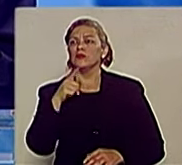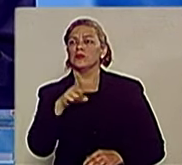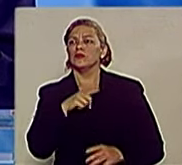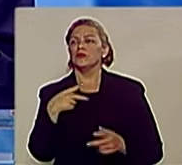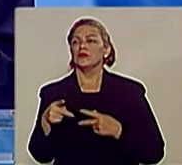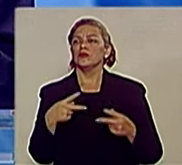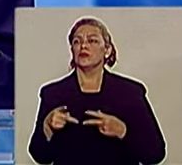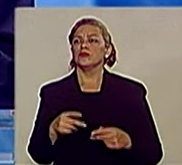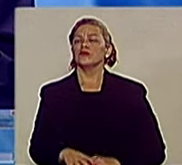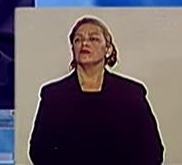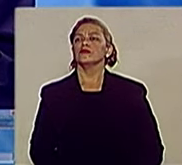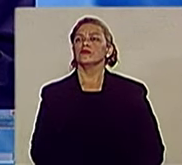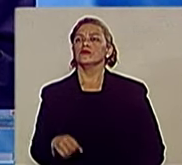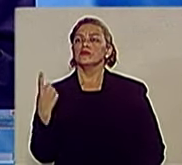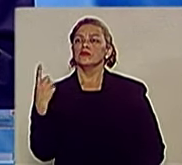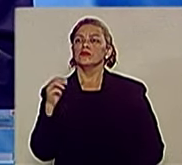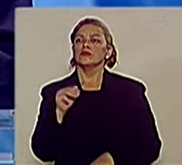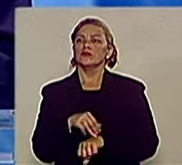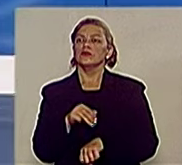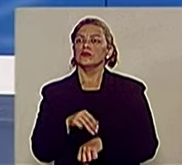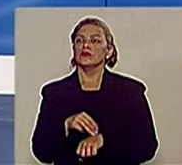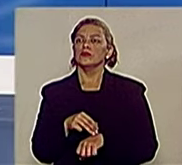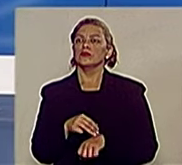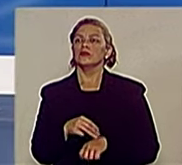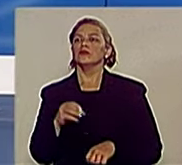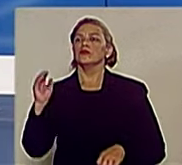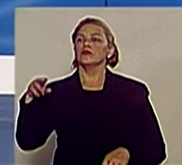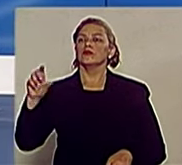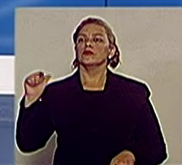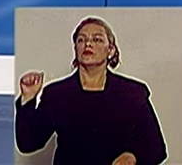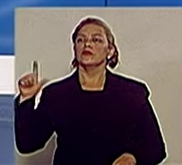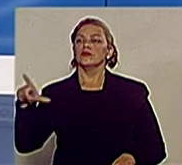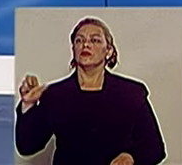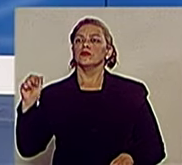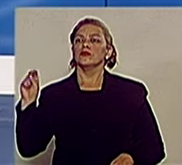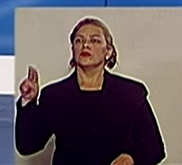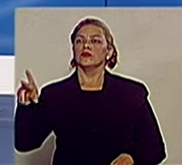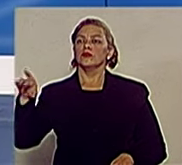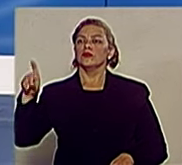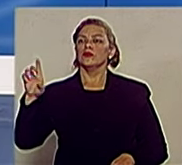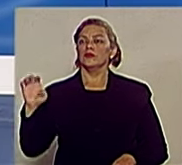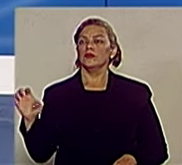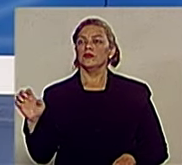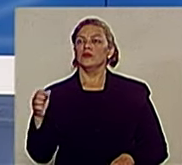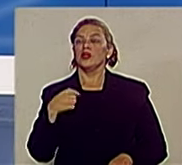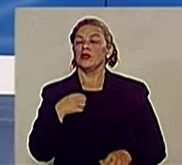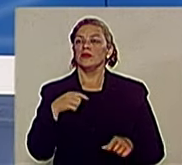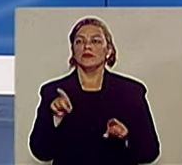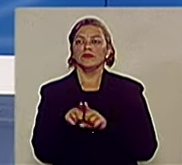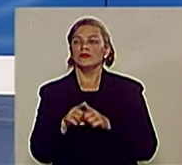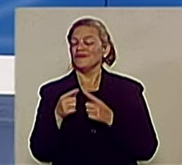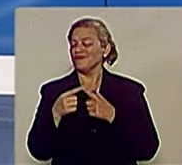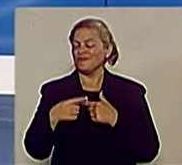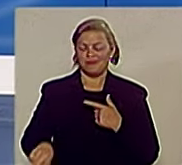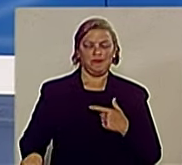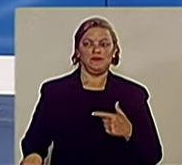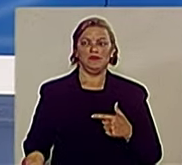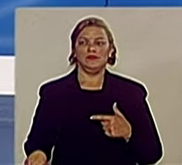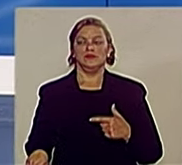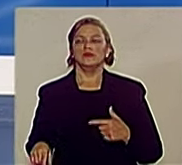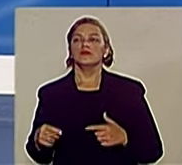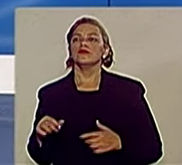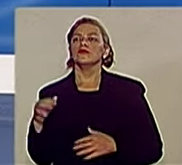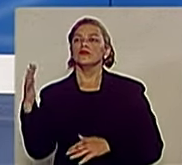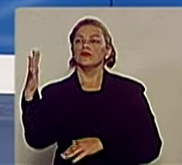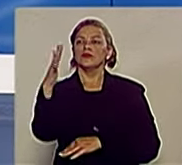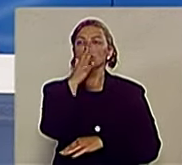minuto para a réplica da candidata Claude Mery. Muito bem. Eu também não concordo com essas obras de revitalização do